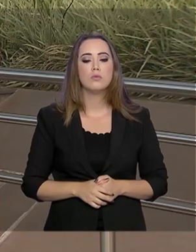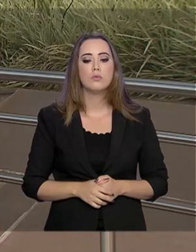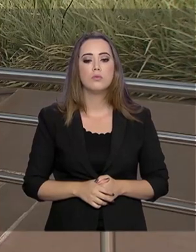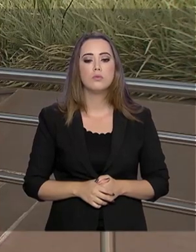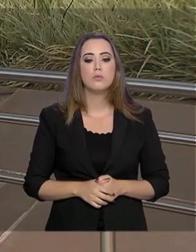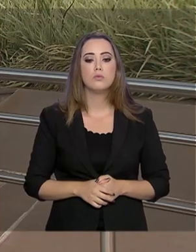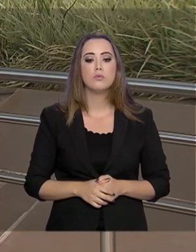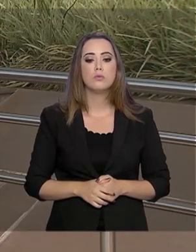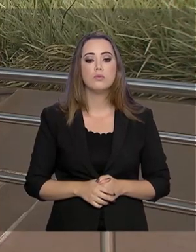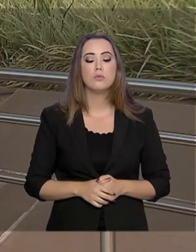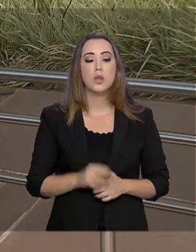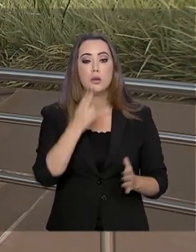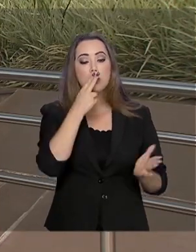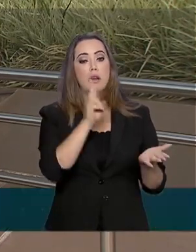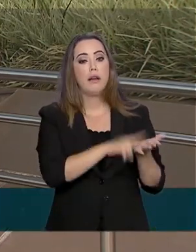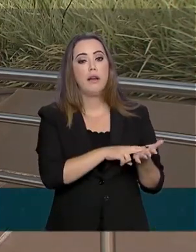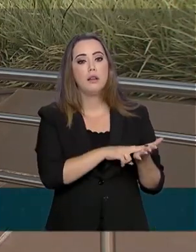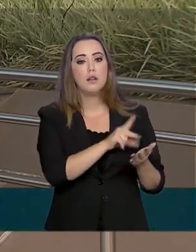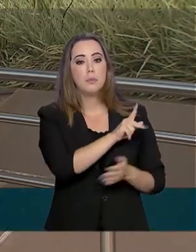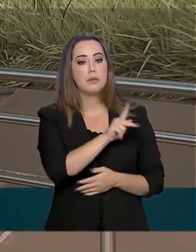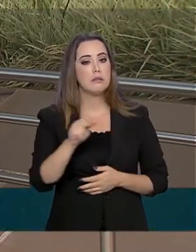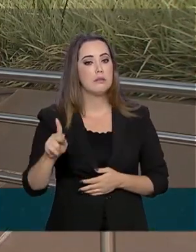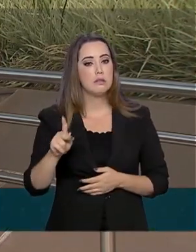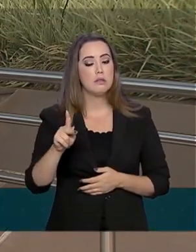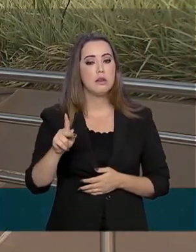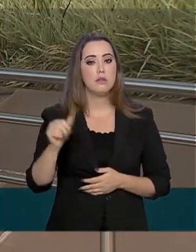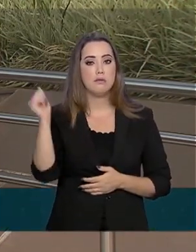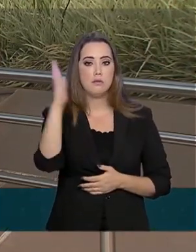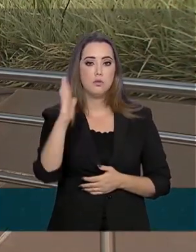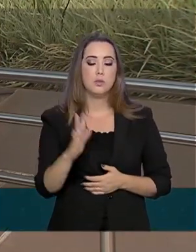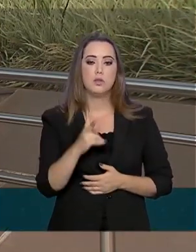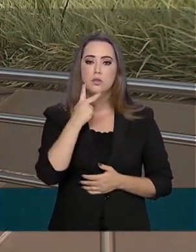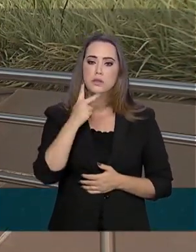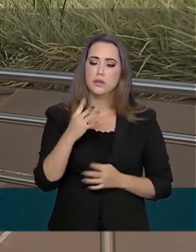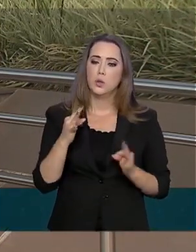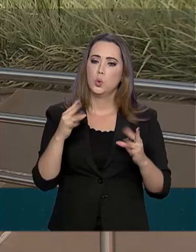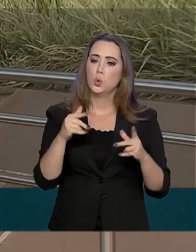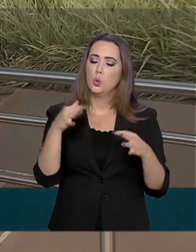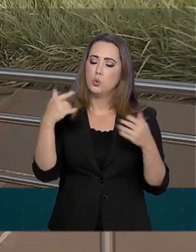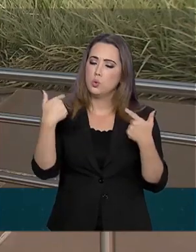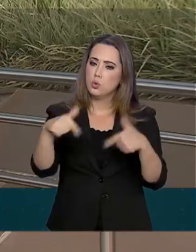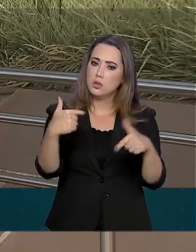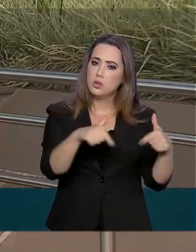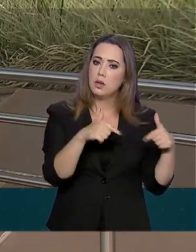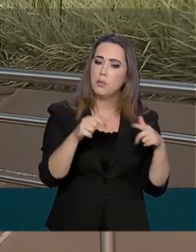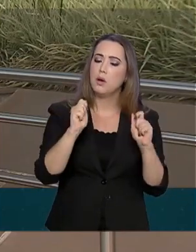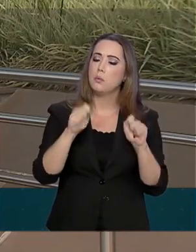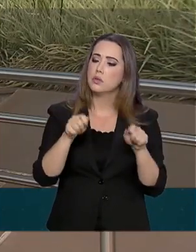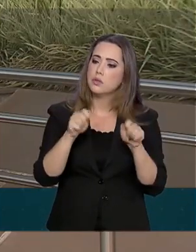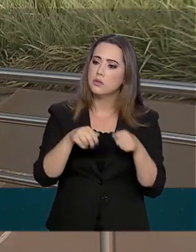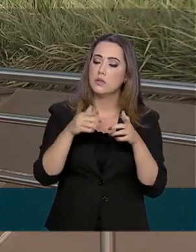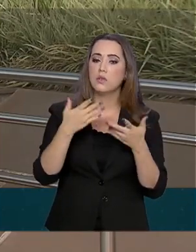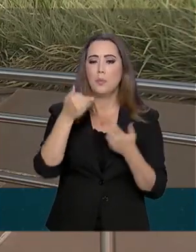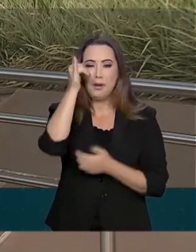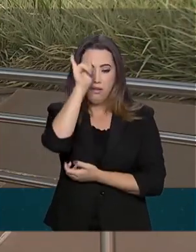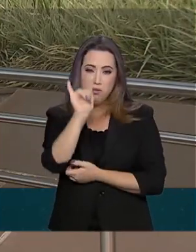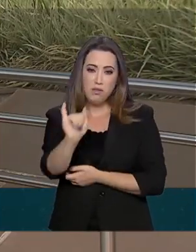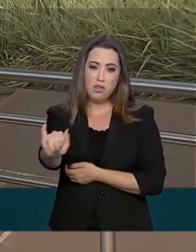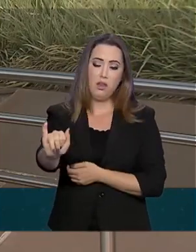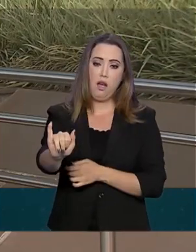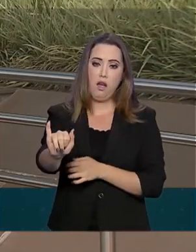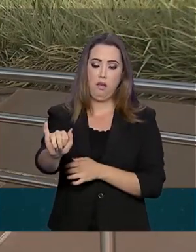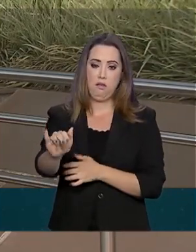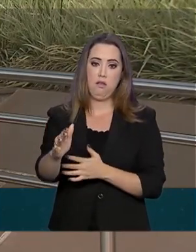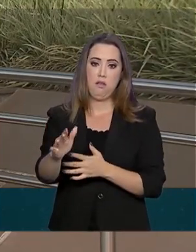Na nota, a Presidência da República informou que está adotando todas as medidas preventivas necessárias para